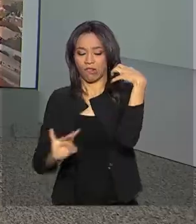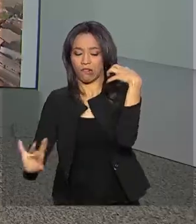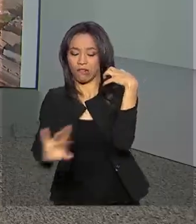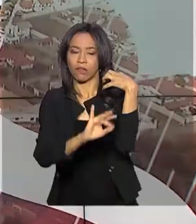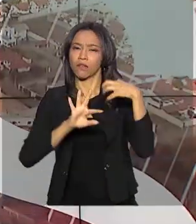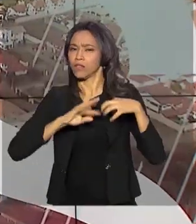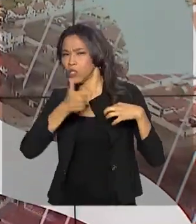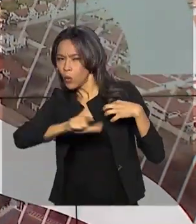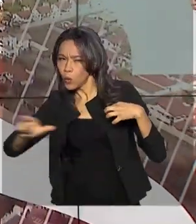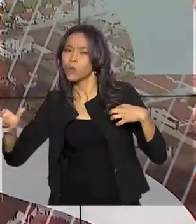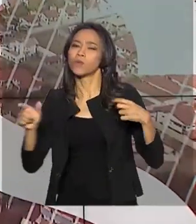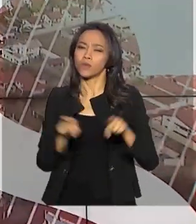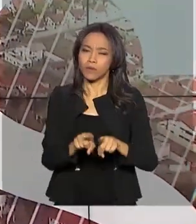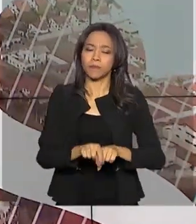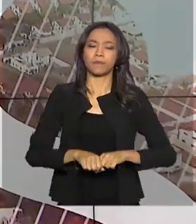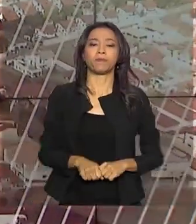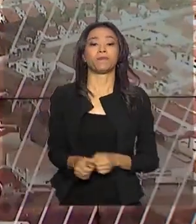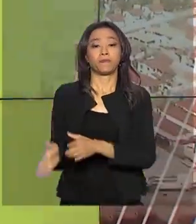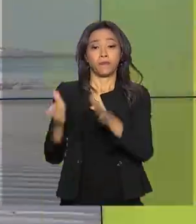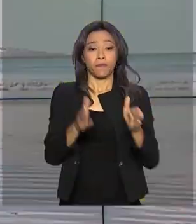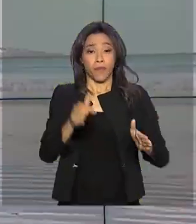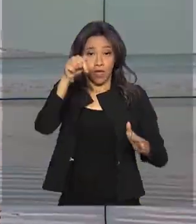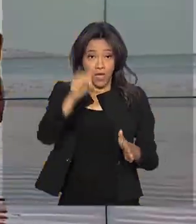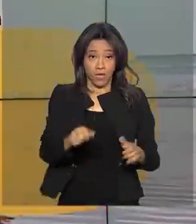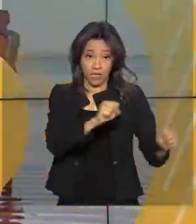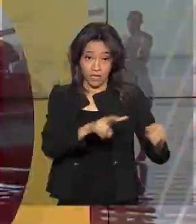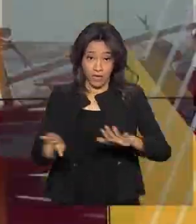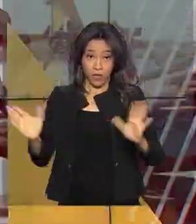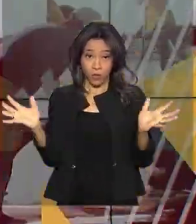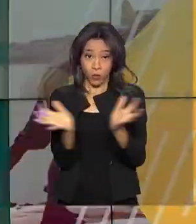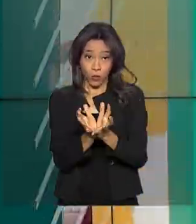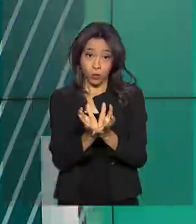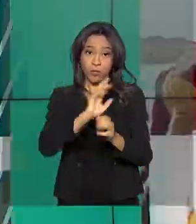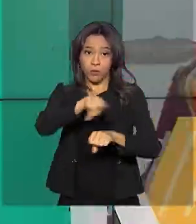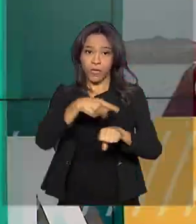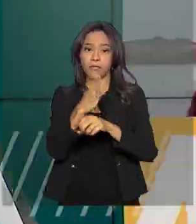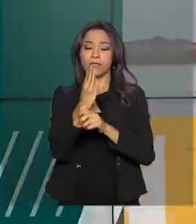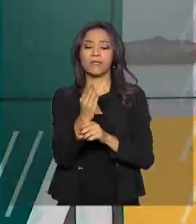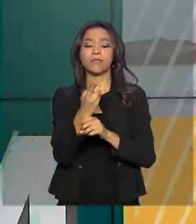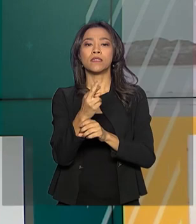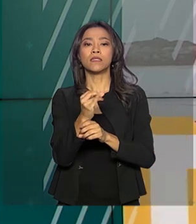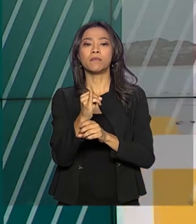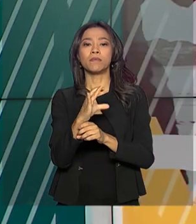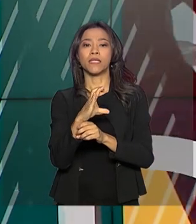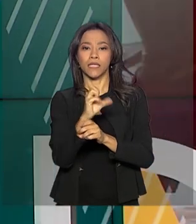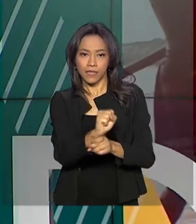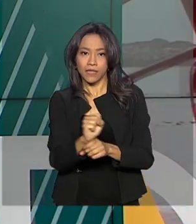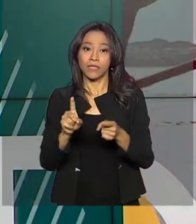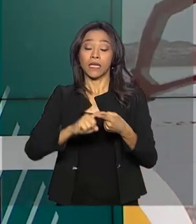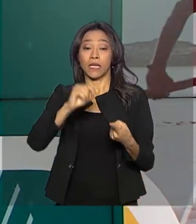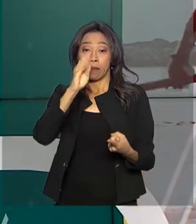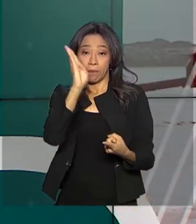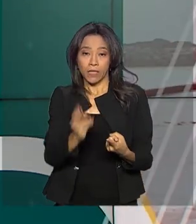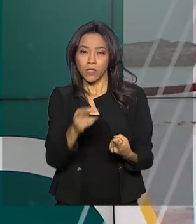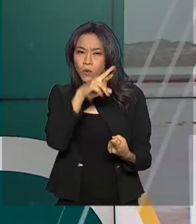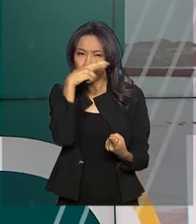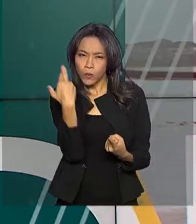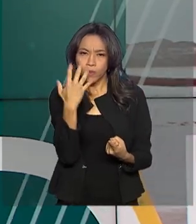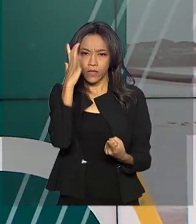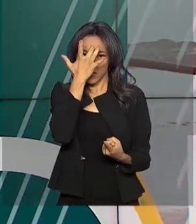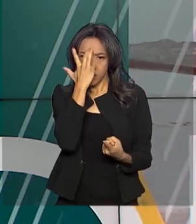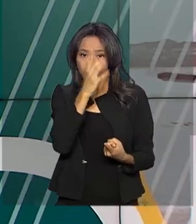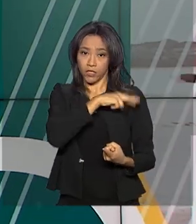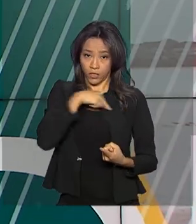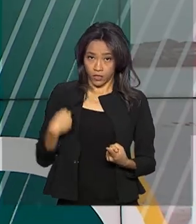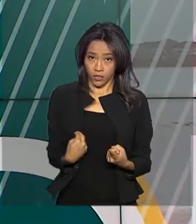região. Nesta semana, o BRICS, grupo que reúne Brasil, Rússia, Índia, China e África do Sul, vai ter